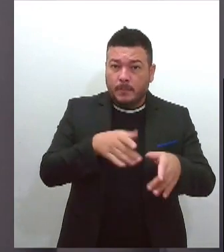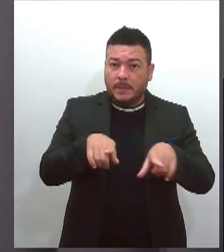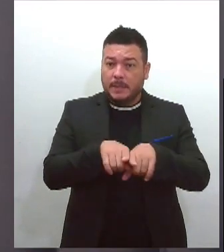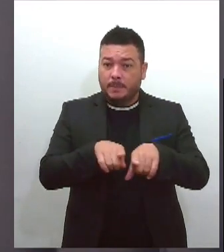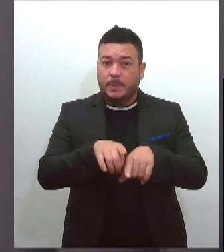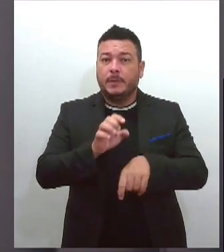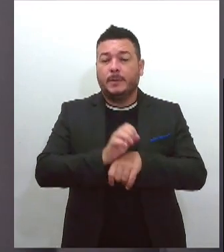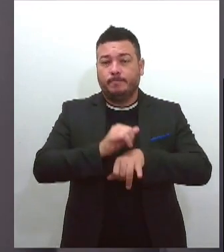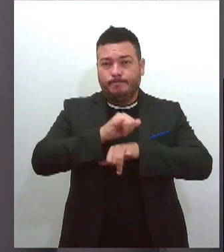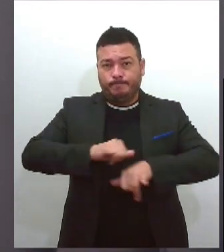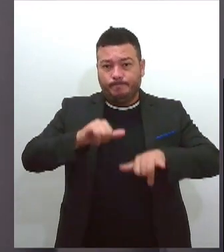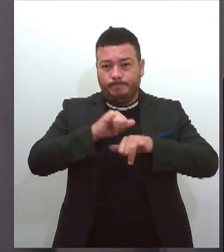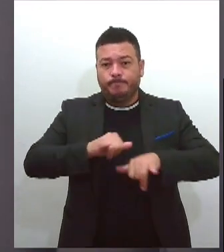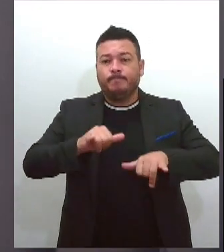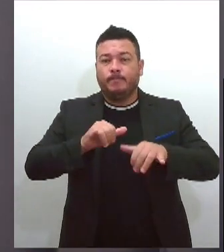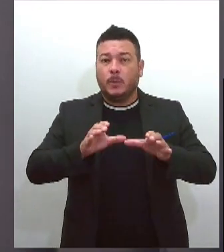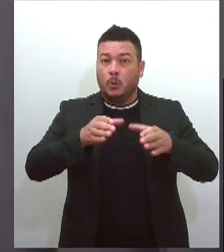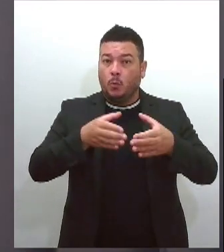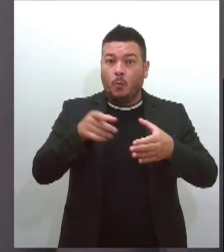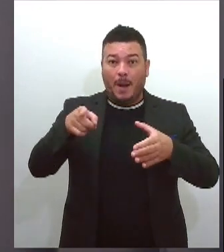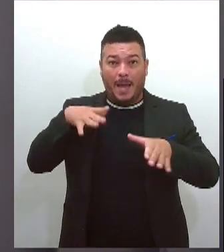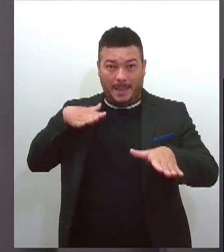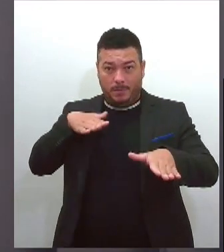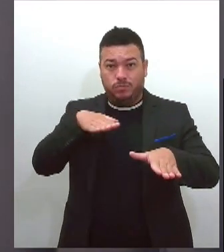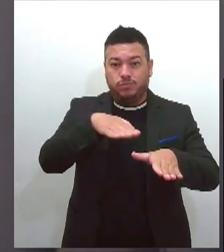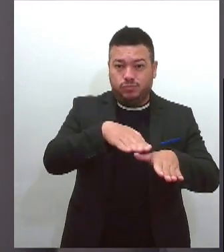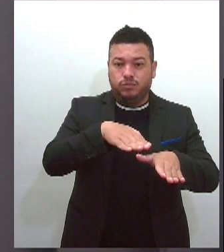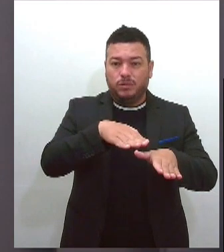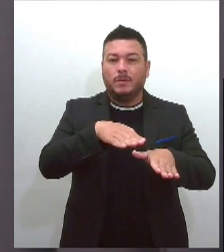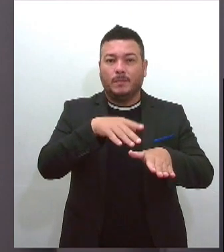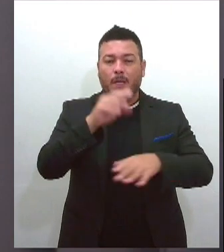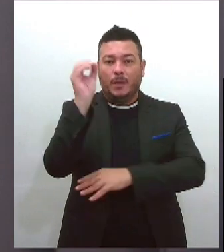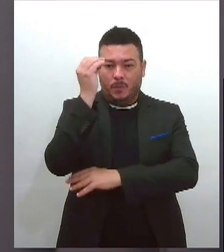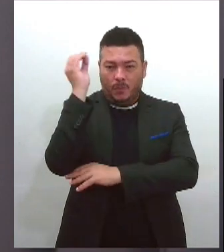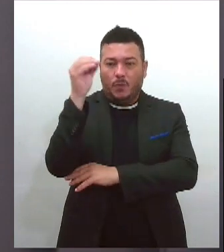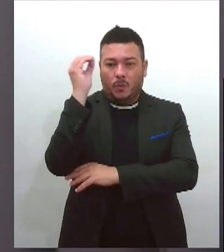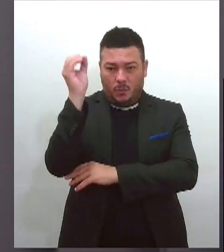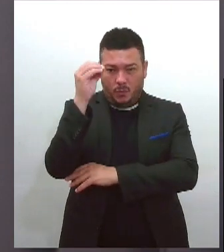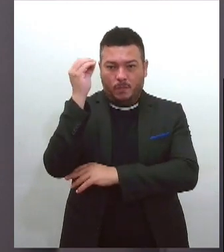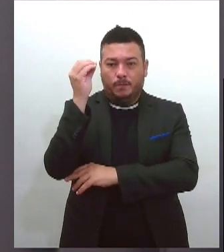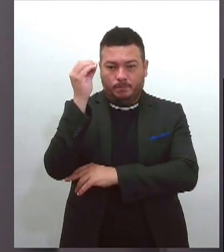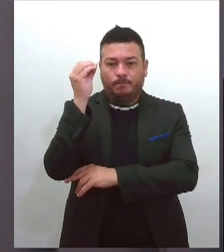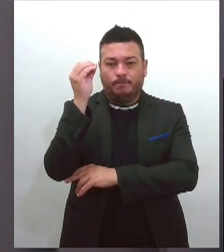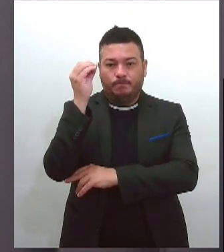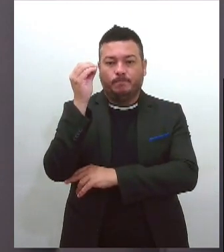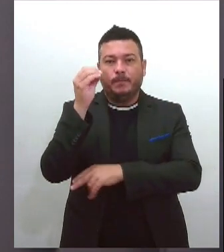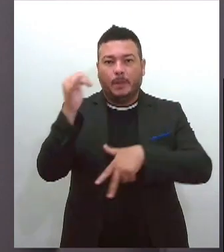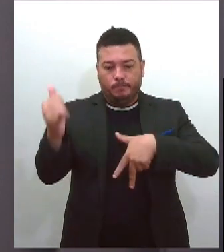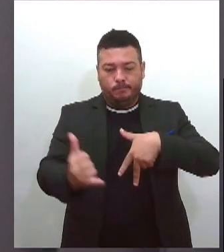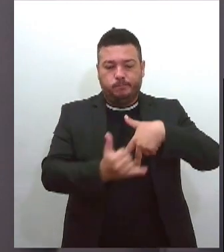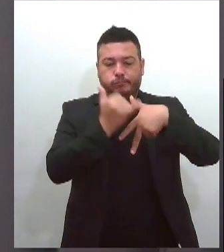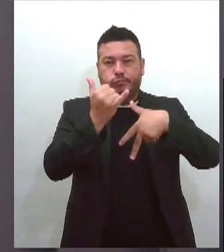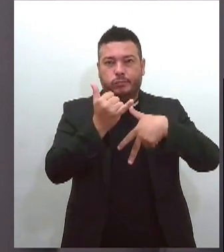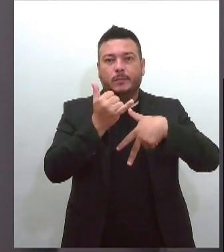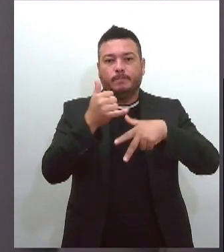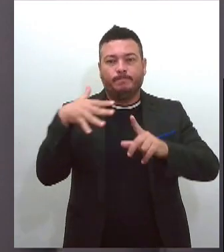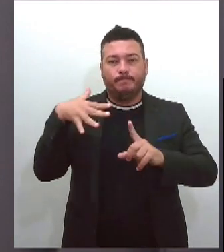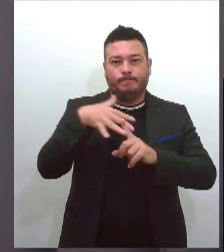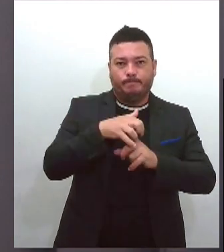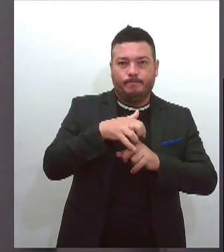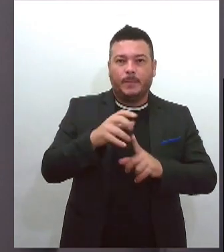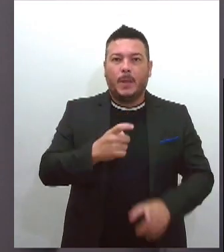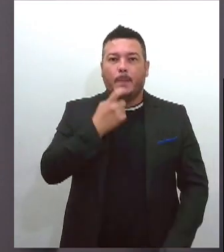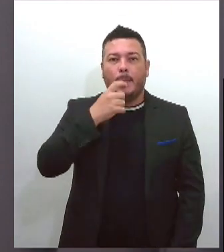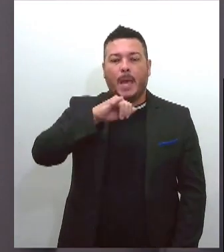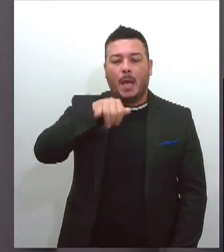que parte da equipe da corporação que segue para o estado do Rio Grande do Sul se envolveu em um acidente próximo à cidade de Jequié, no